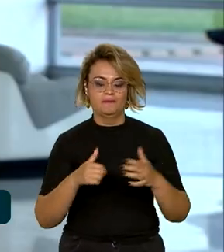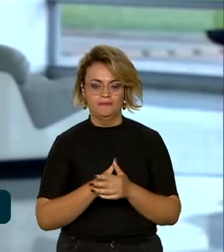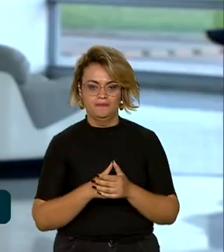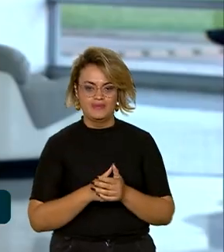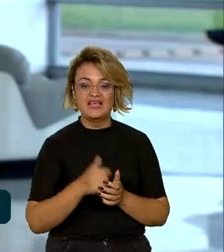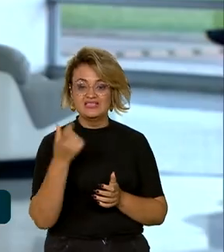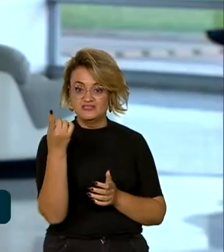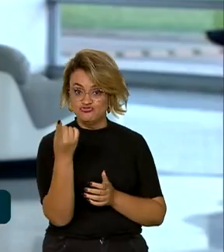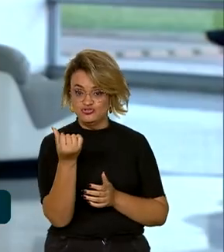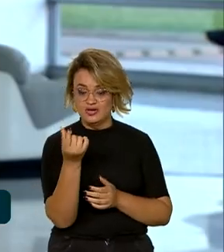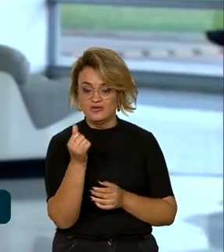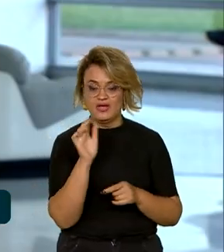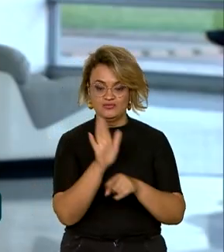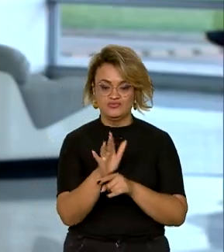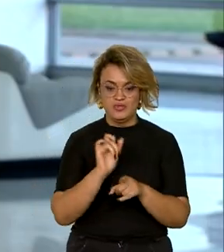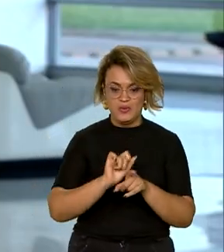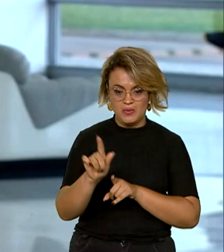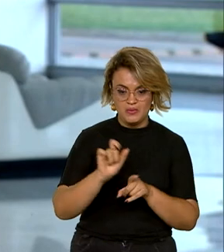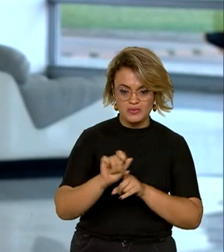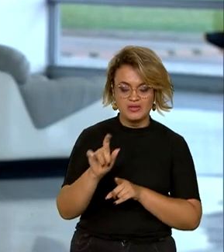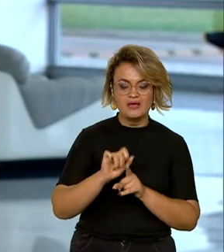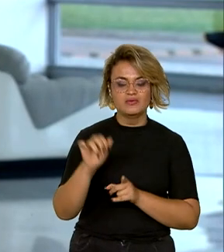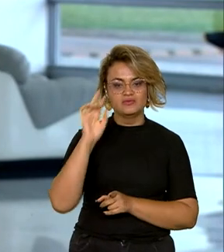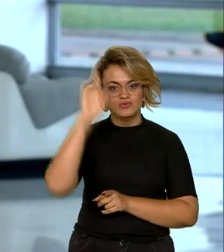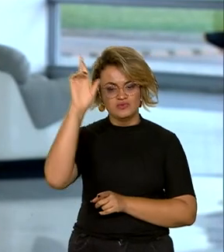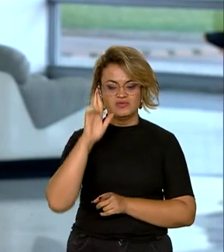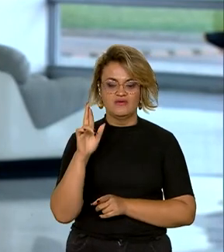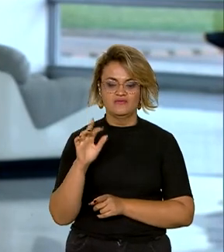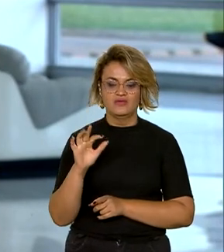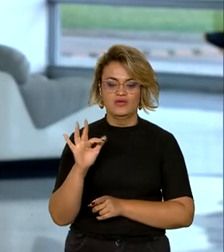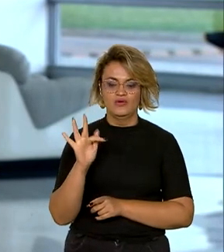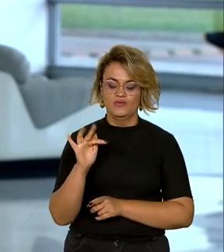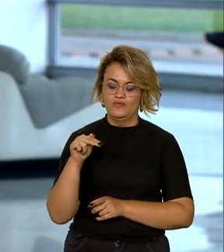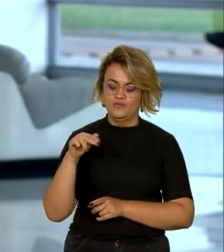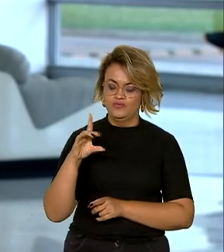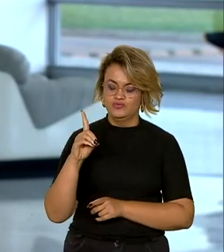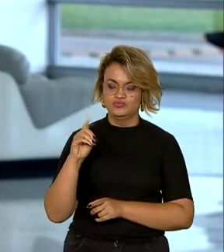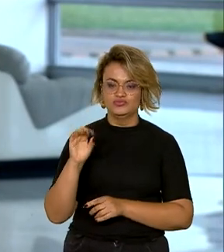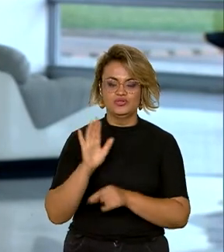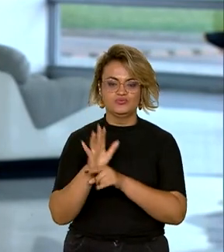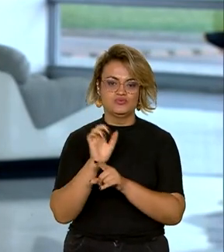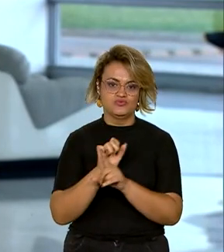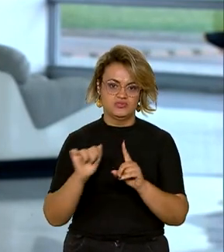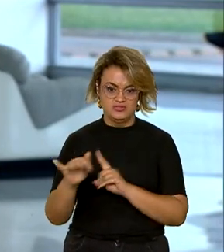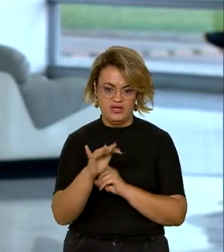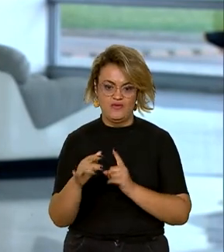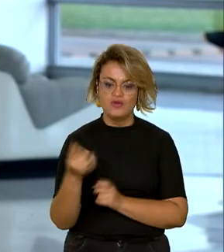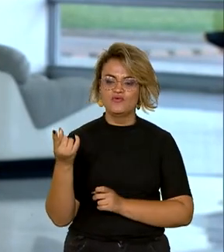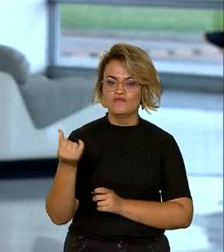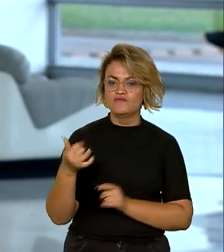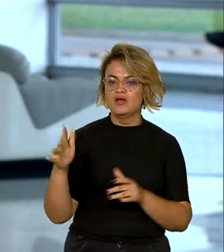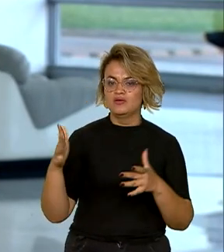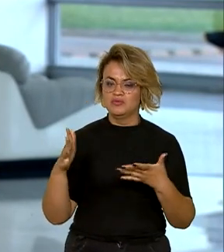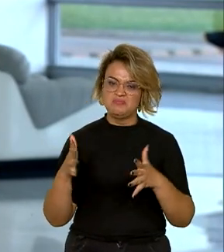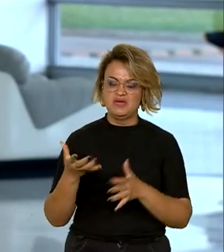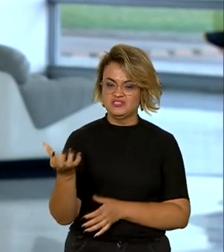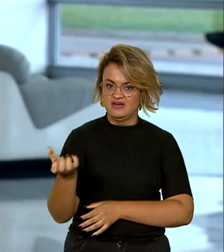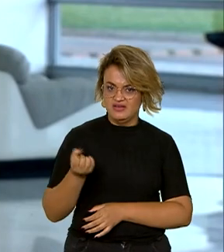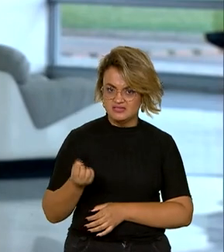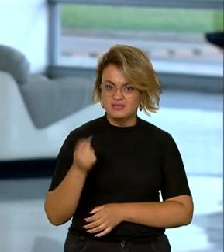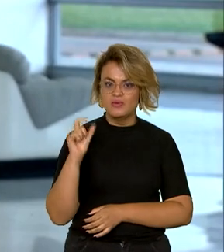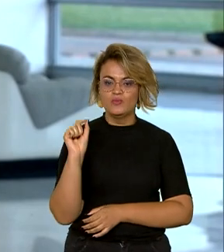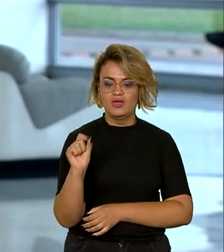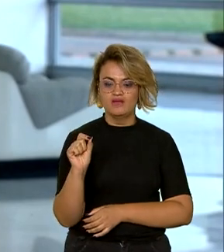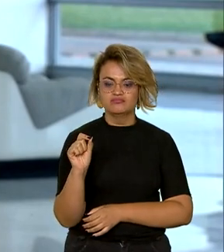dinheiro para custear os aluguéis sairá do Fundo Nacional de Assistência Social e o valor a ser recebido pela